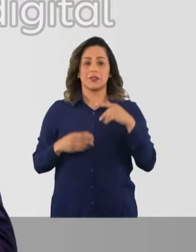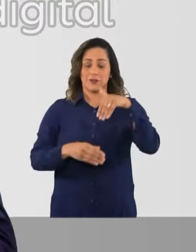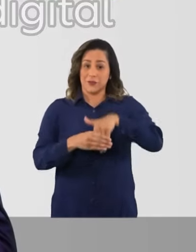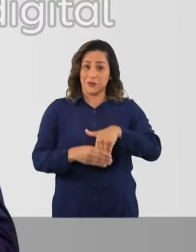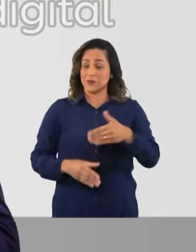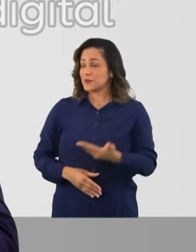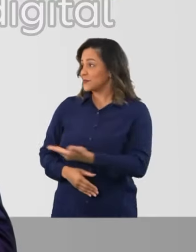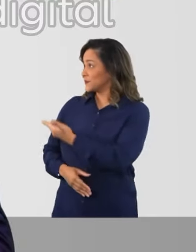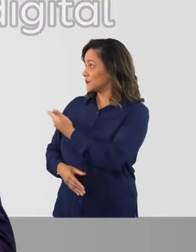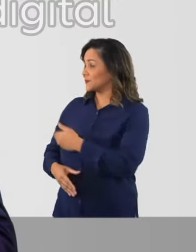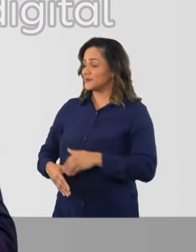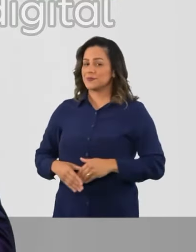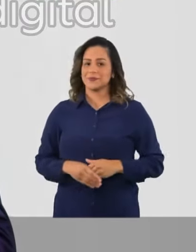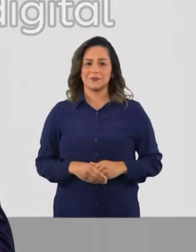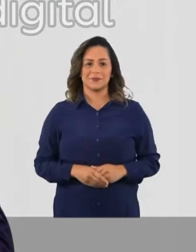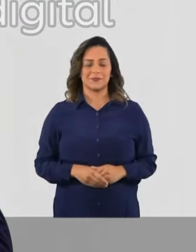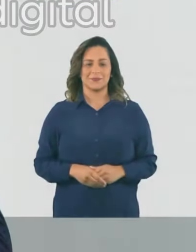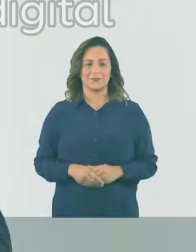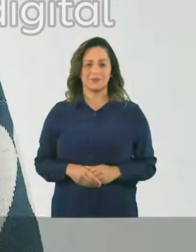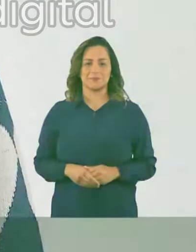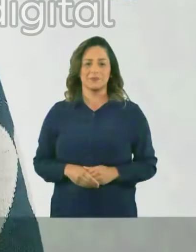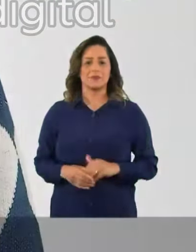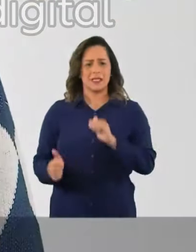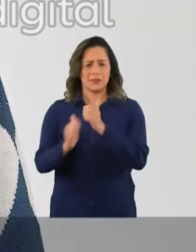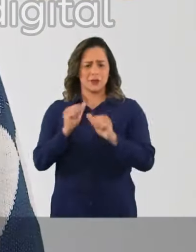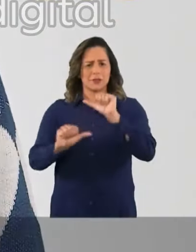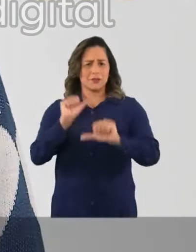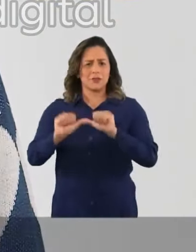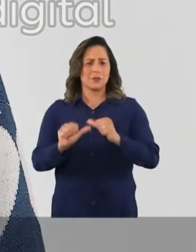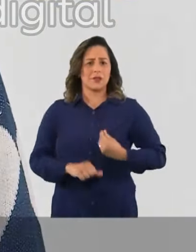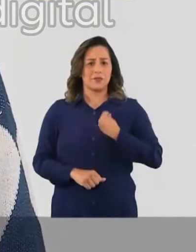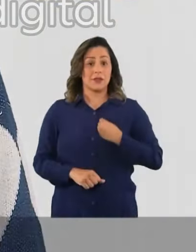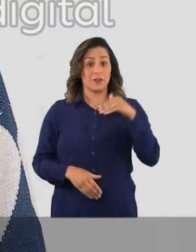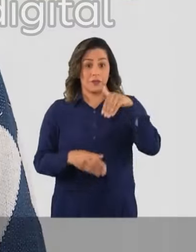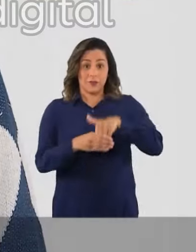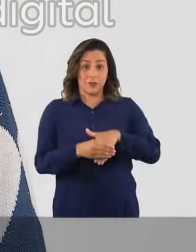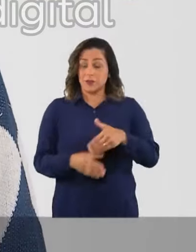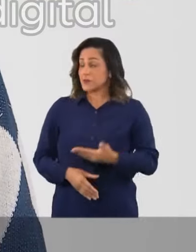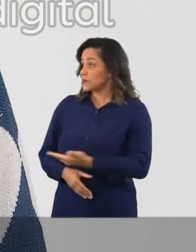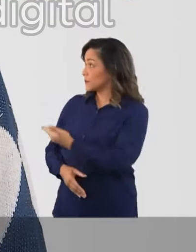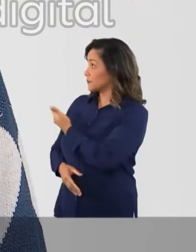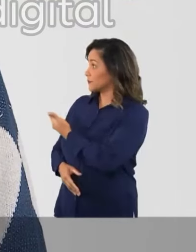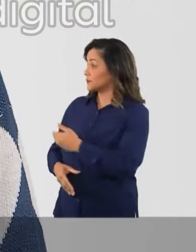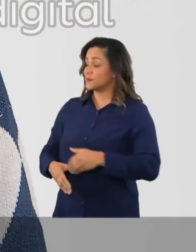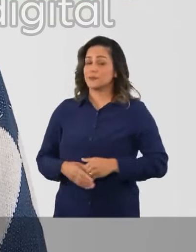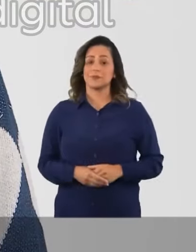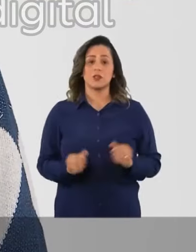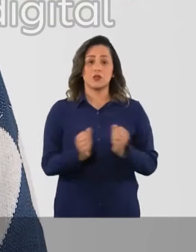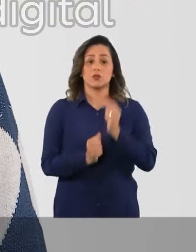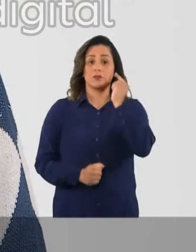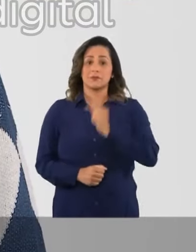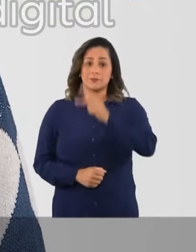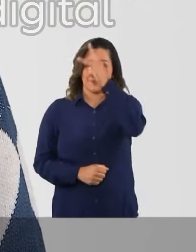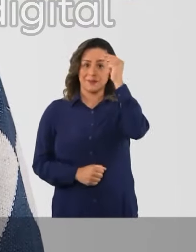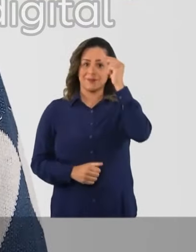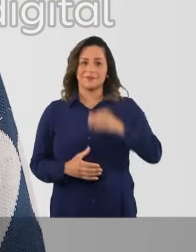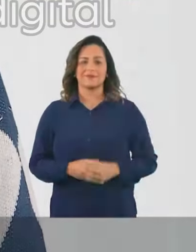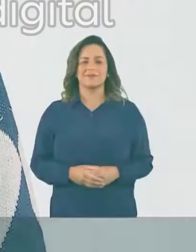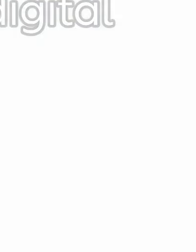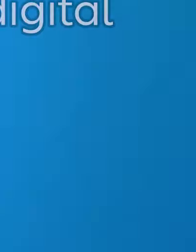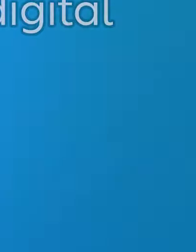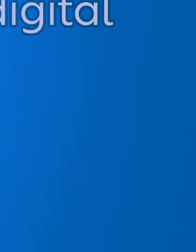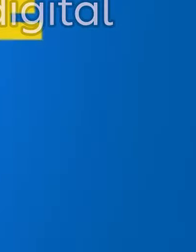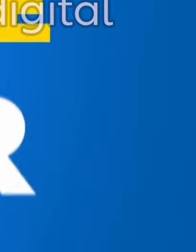Doutor Edu, 22-123. O esporte transforma vidas. Vote Borgato, 22-995, com Ricardo Nunes,